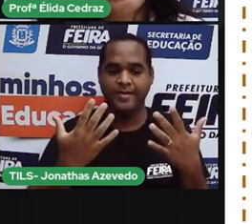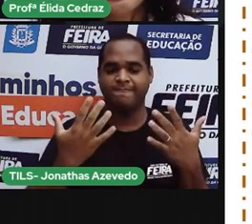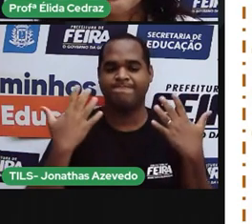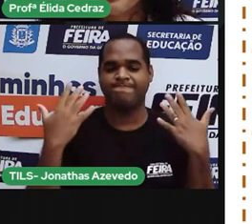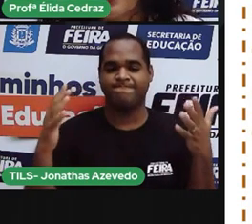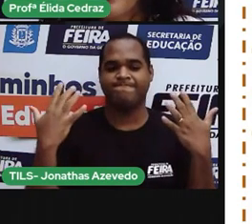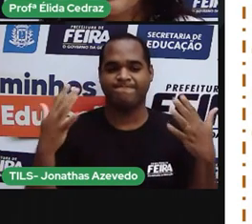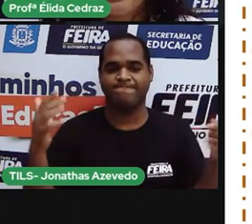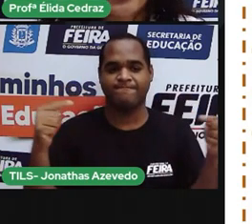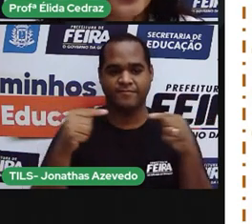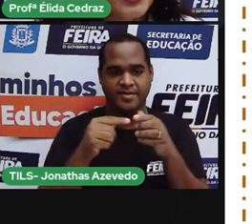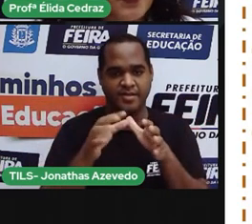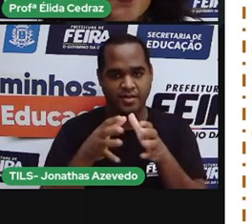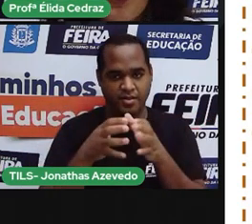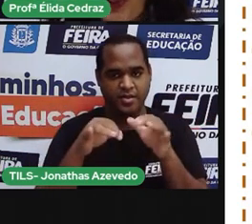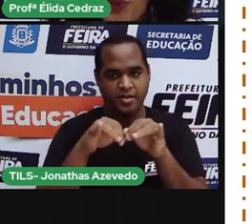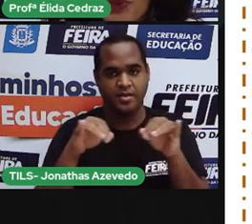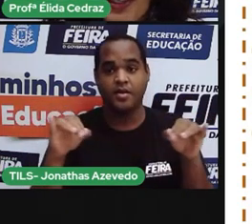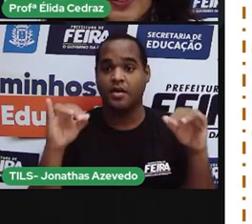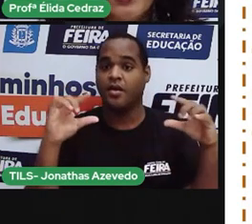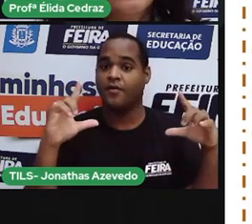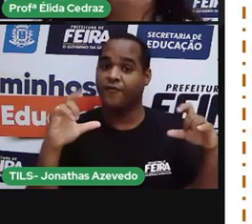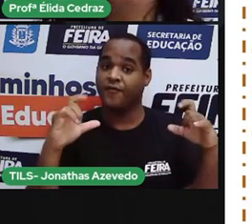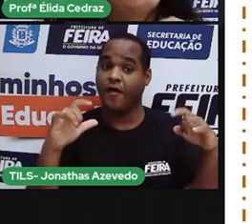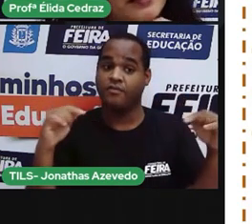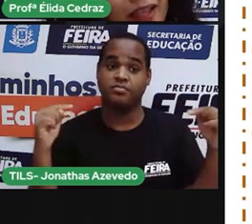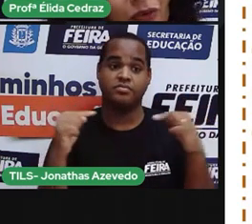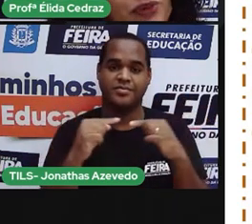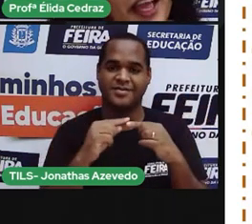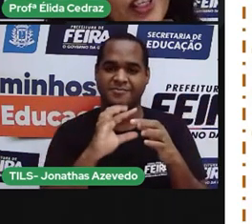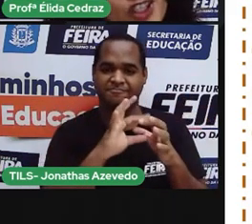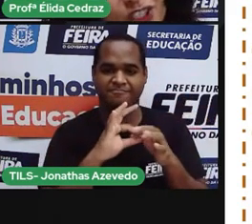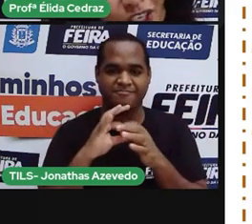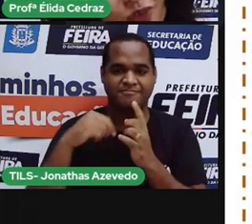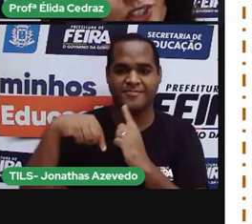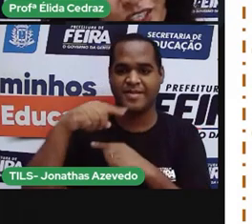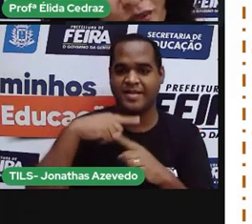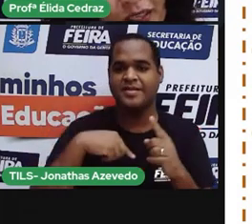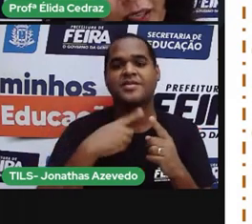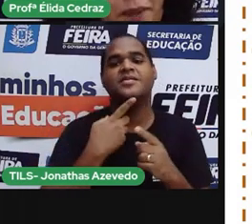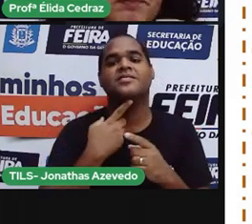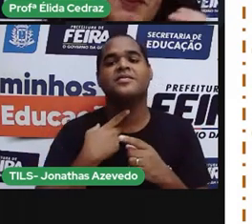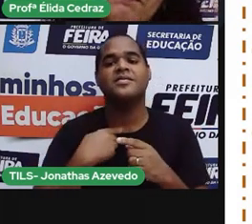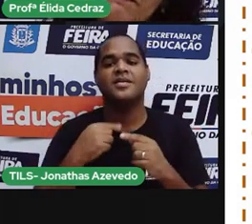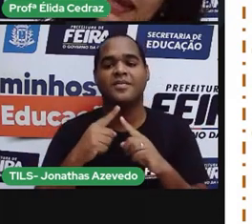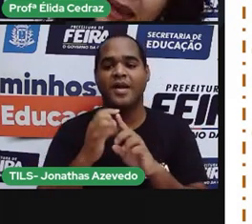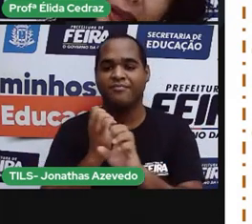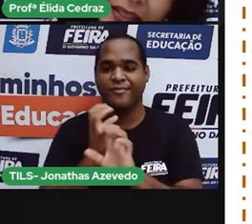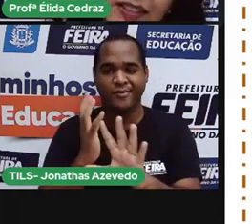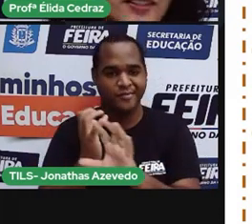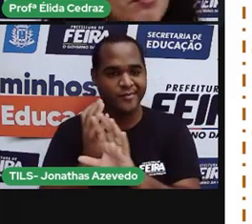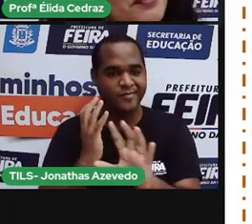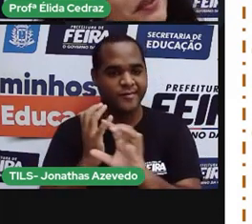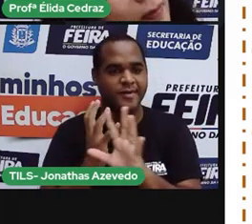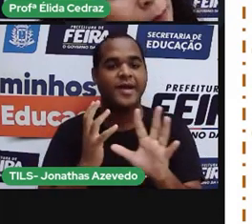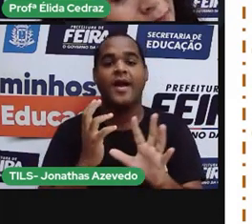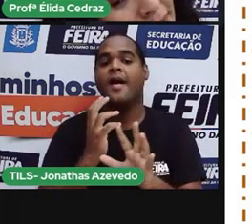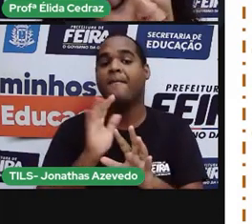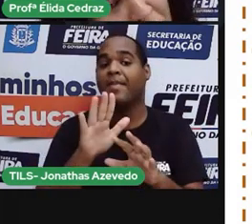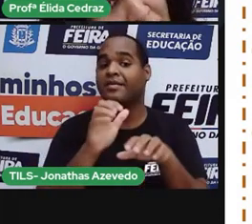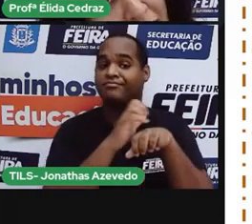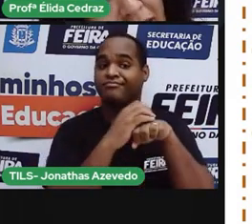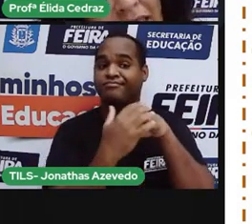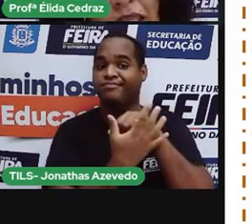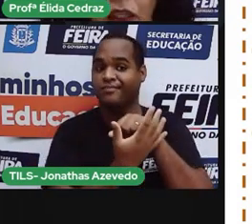As fotos são muito bonitas. Dá vontade de ir no discípulo. Mas, devido à